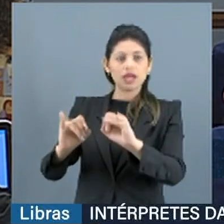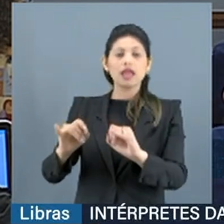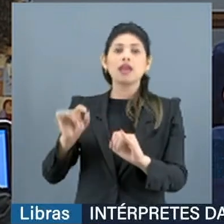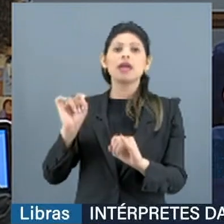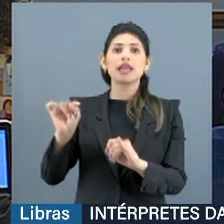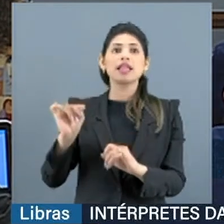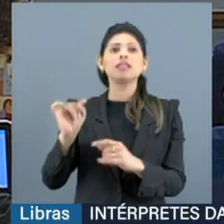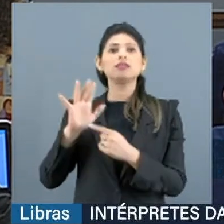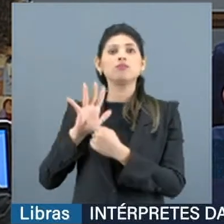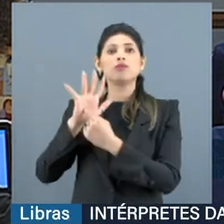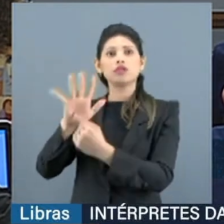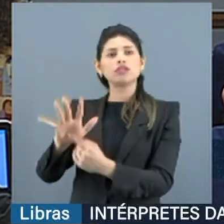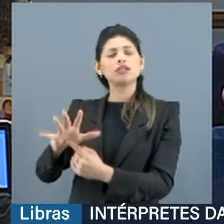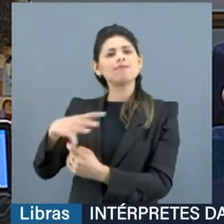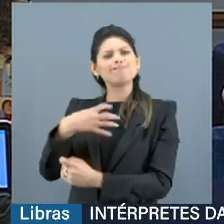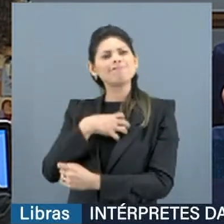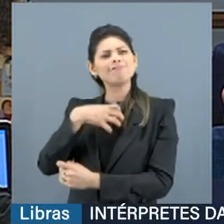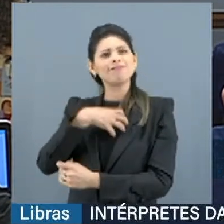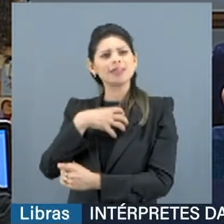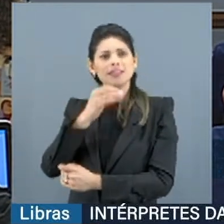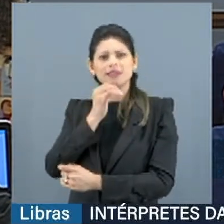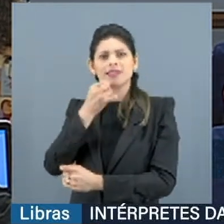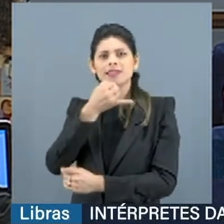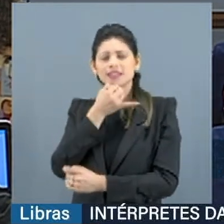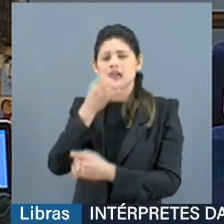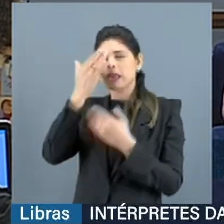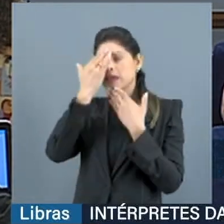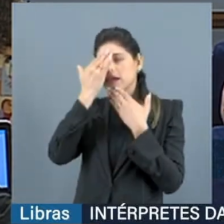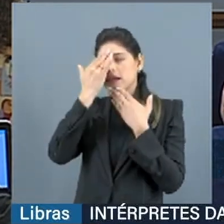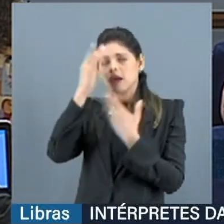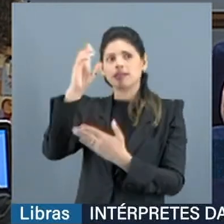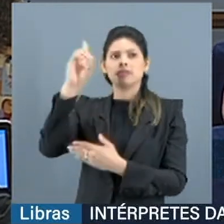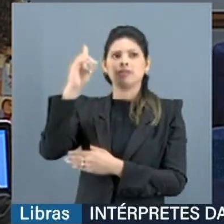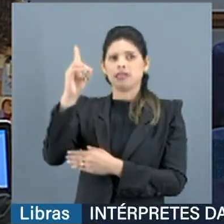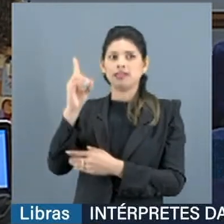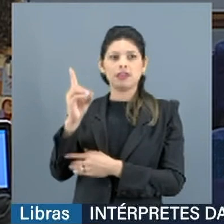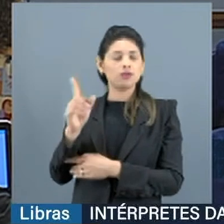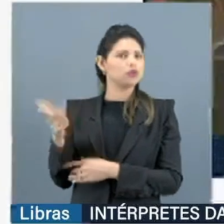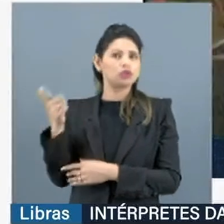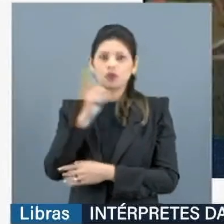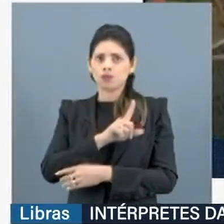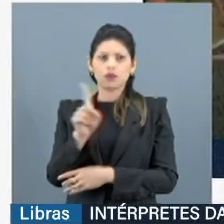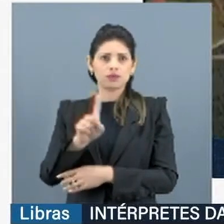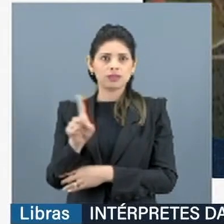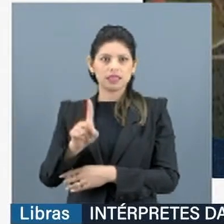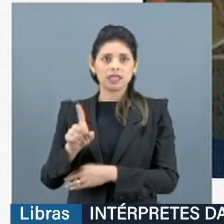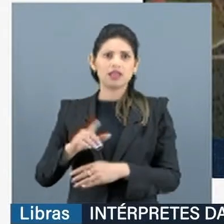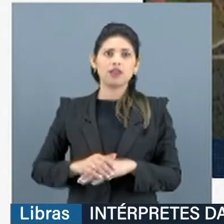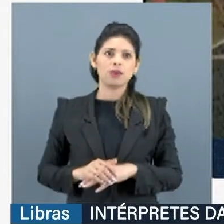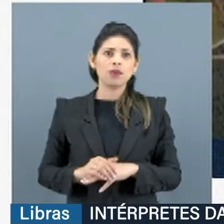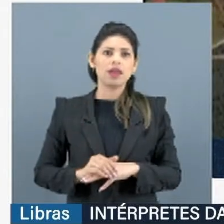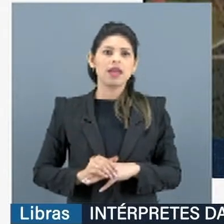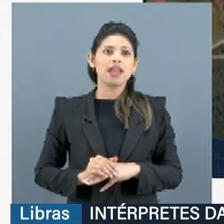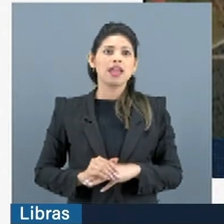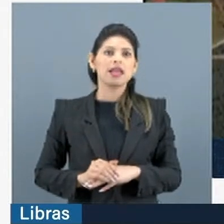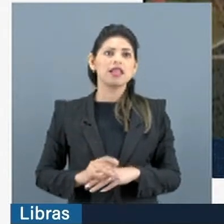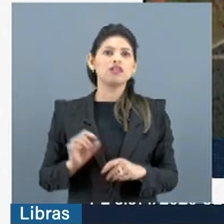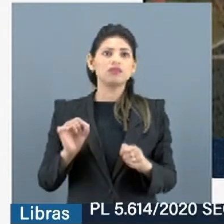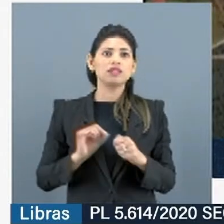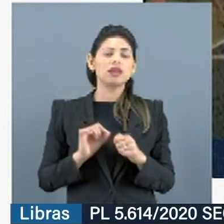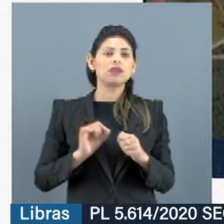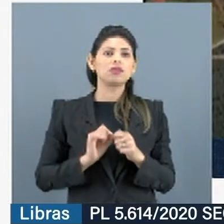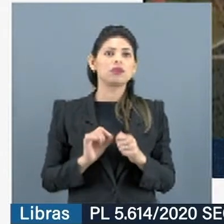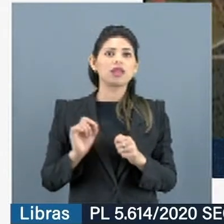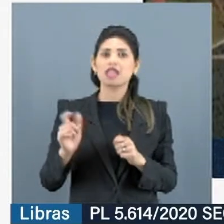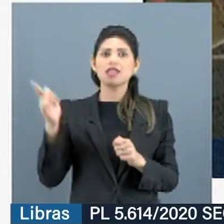incompetentes, graças a Deus, uma boa incompetência na fabricação da bomba. Não